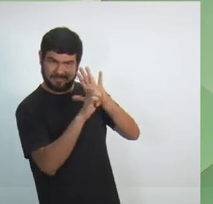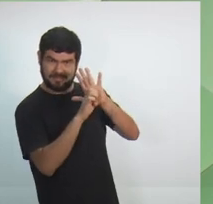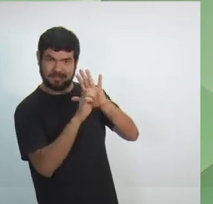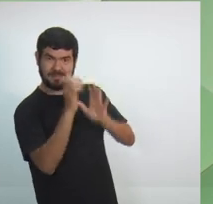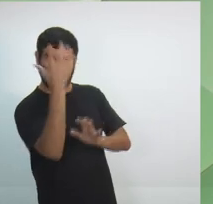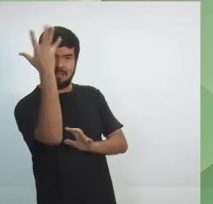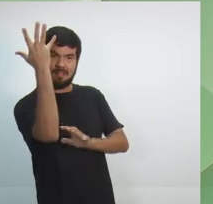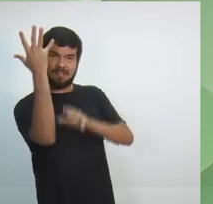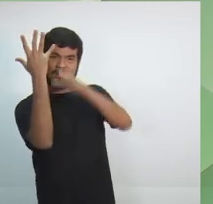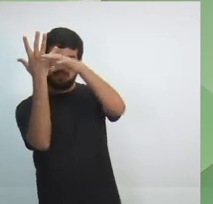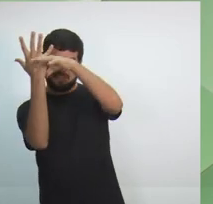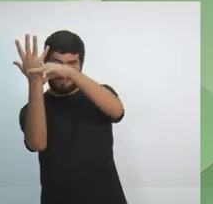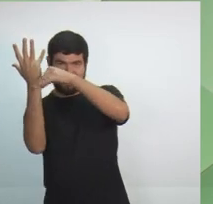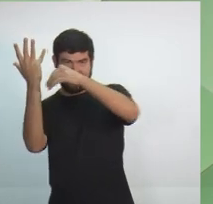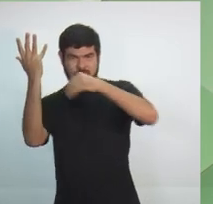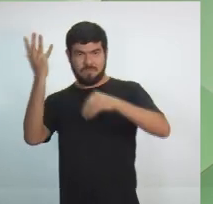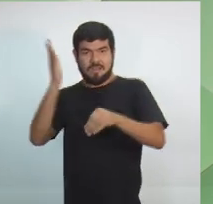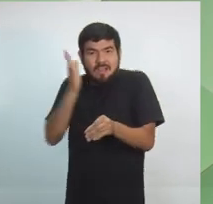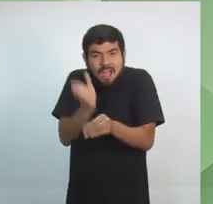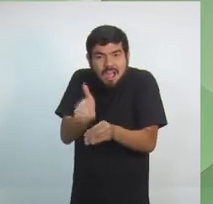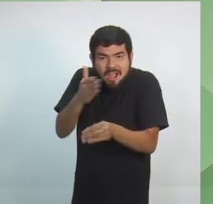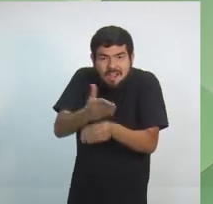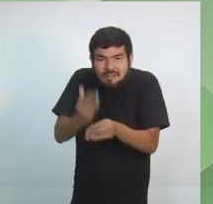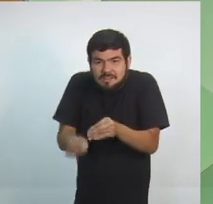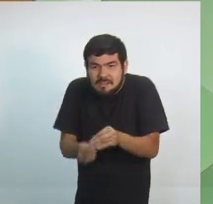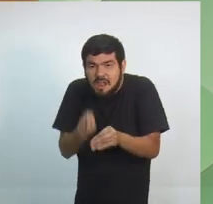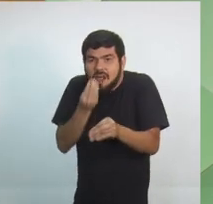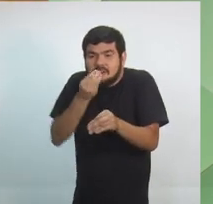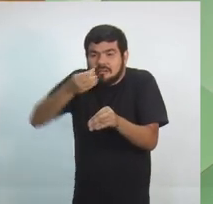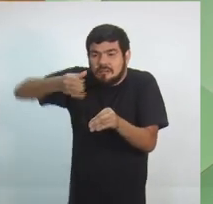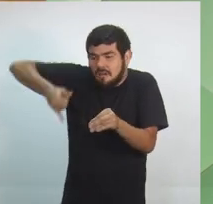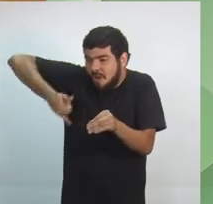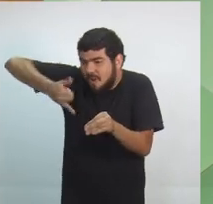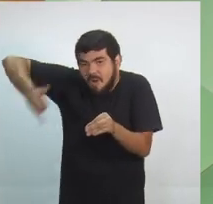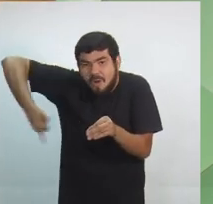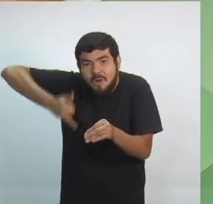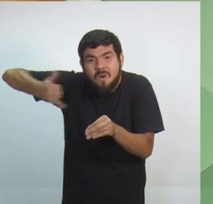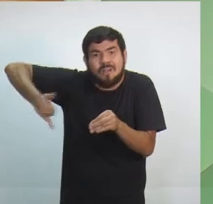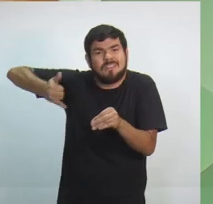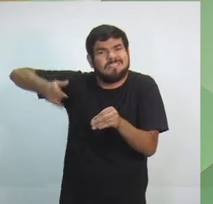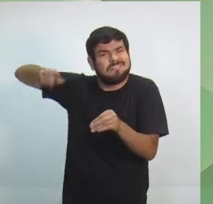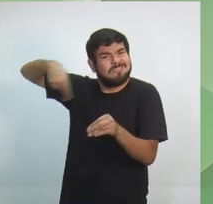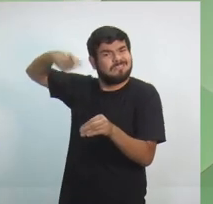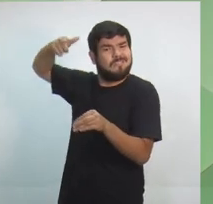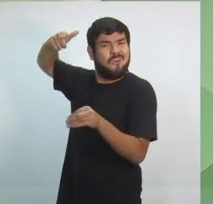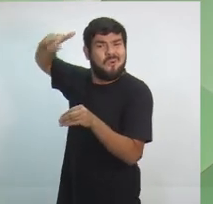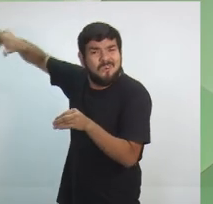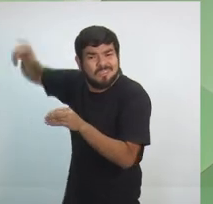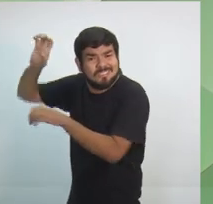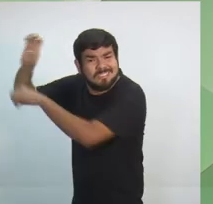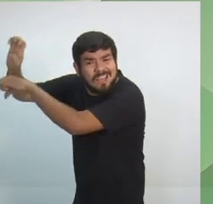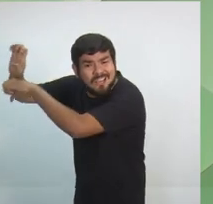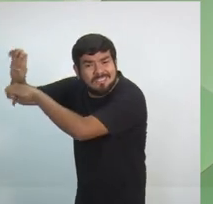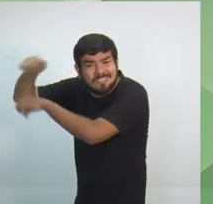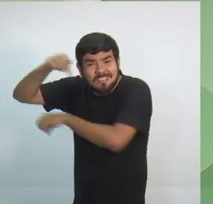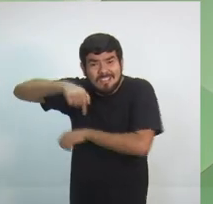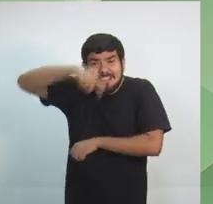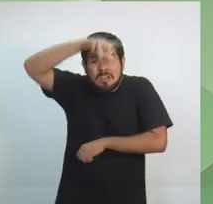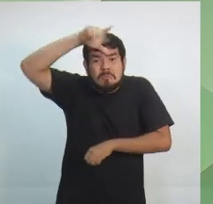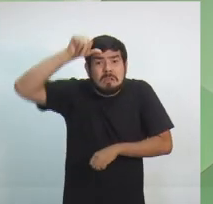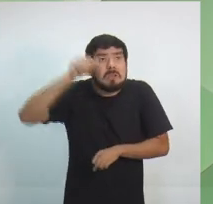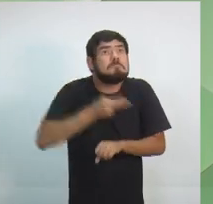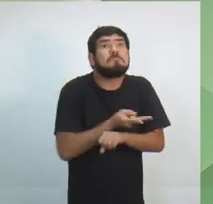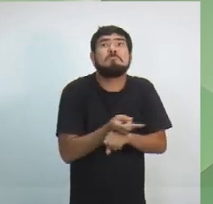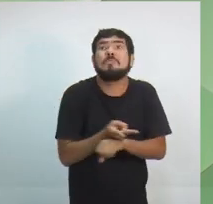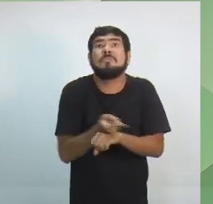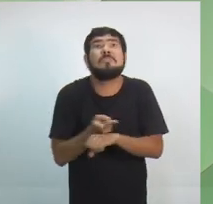Beruri, levam para fora, lá tiram óleo, a essência, gerando emprego e renda em outro estado. E aqui o nosso cidadão esteja à procura